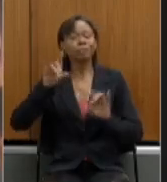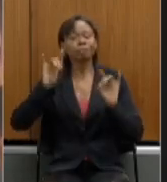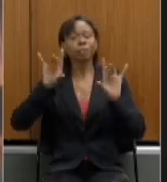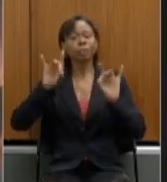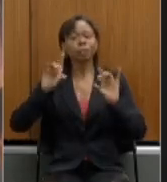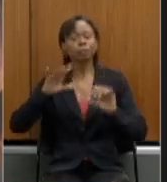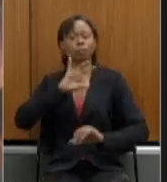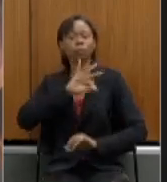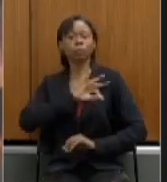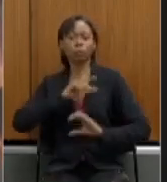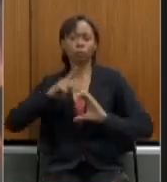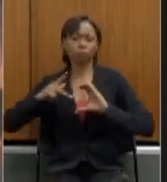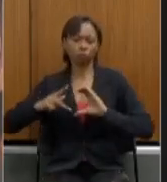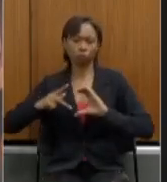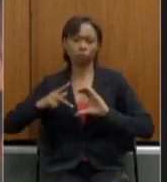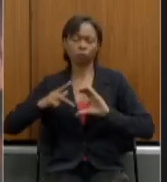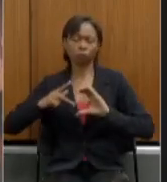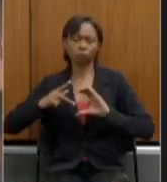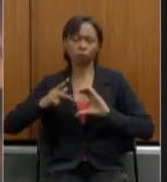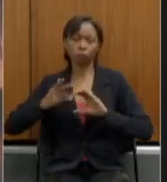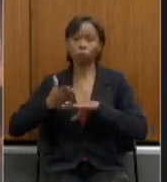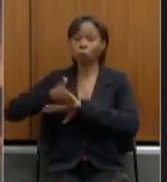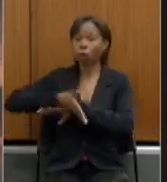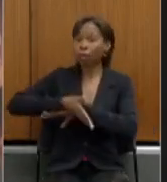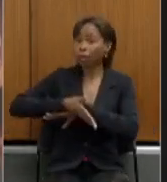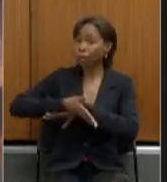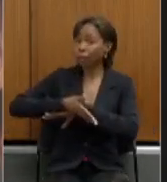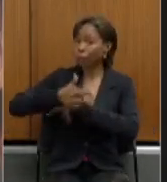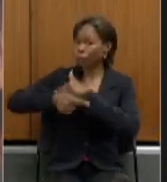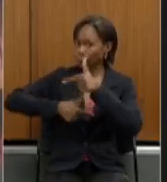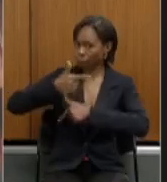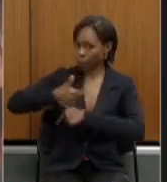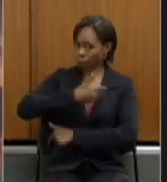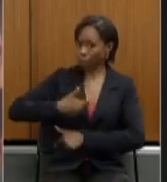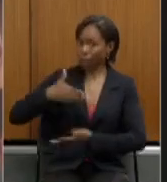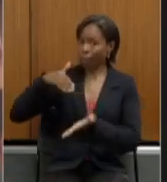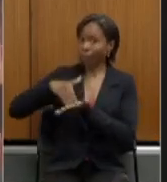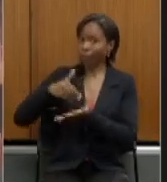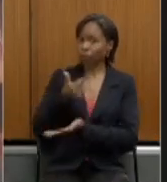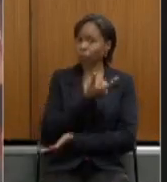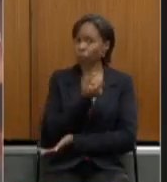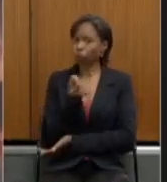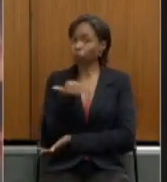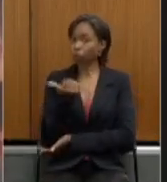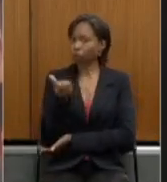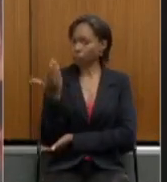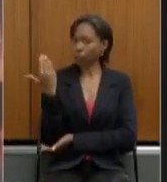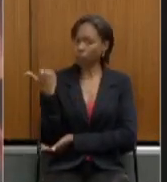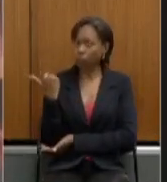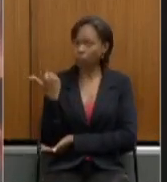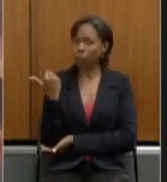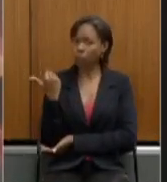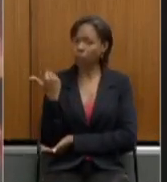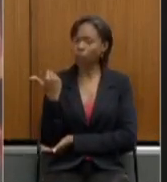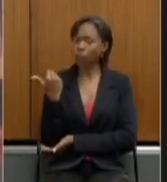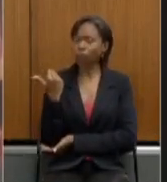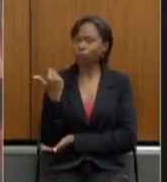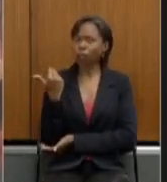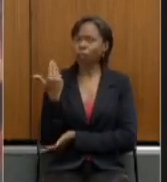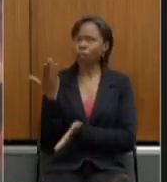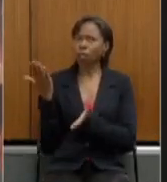que ingressaram o serviço público até 2016 que foi quando efetivamente teve